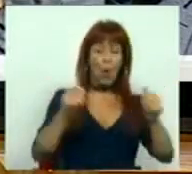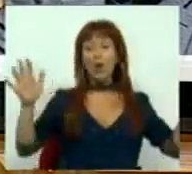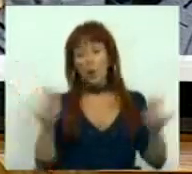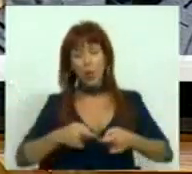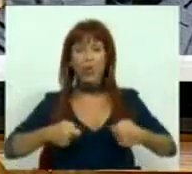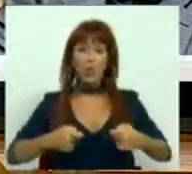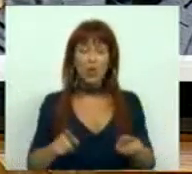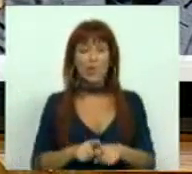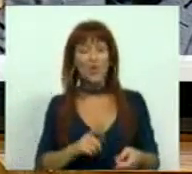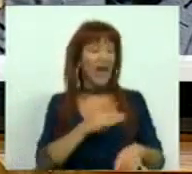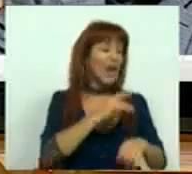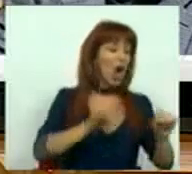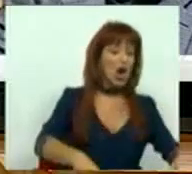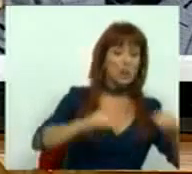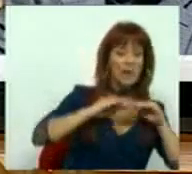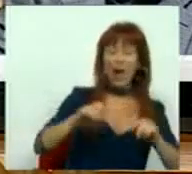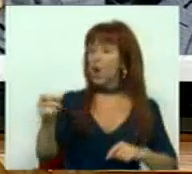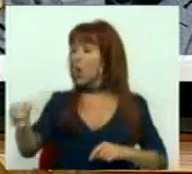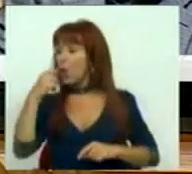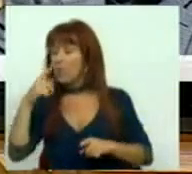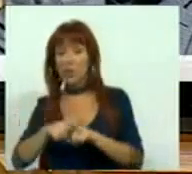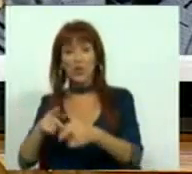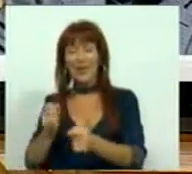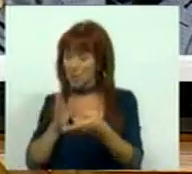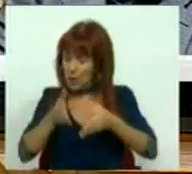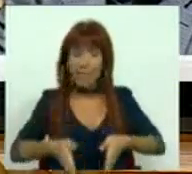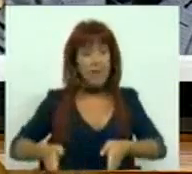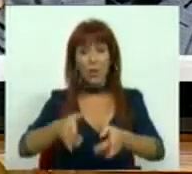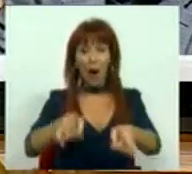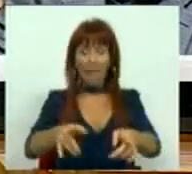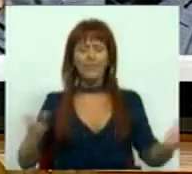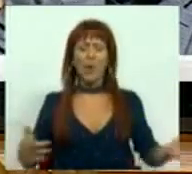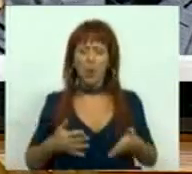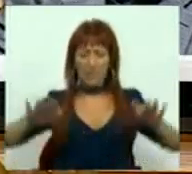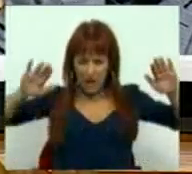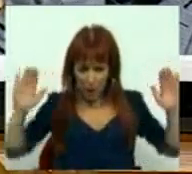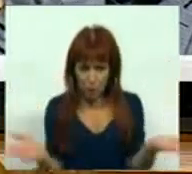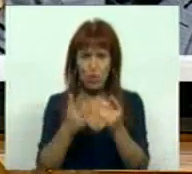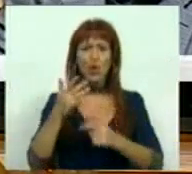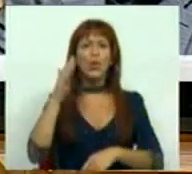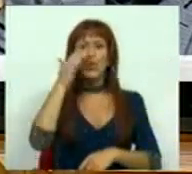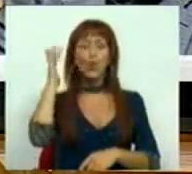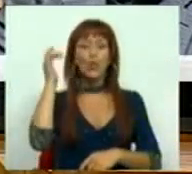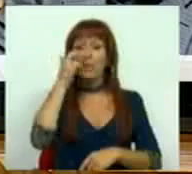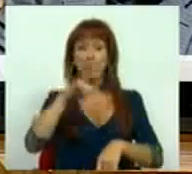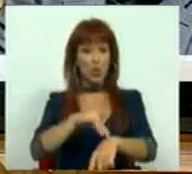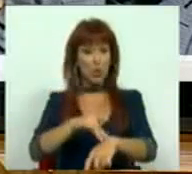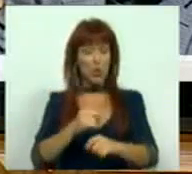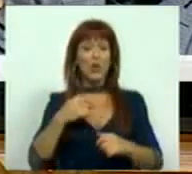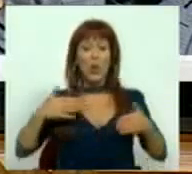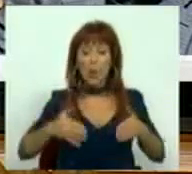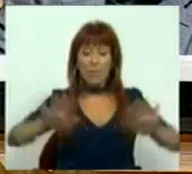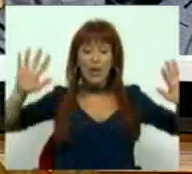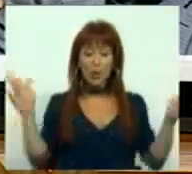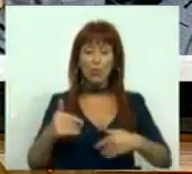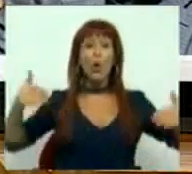custos, quer em treinamentos, quer em medicamentos e esse deve ser o caminho. O caminho é reduzir o número de infectados, o caminho é reduzir